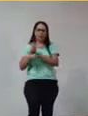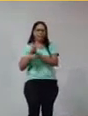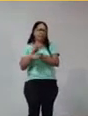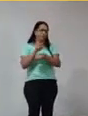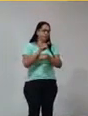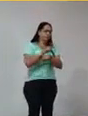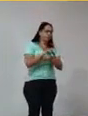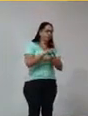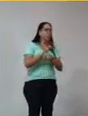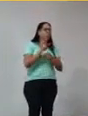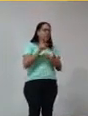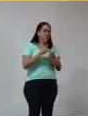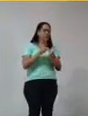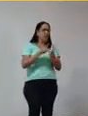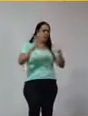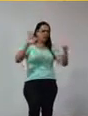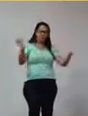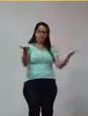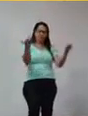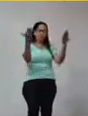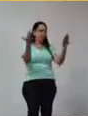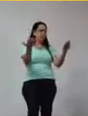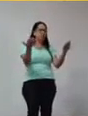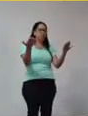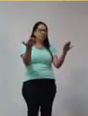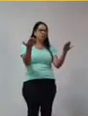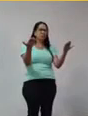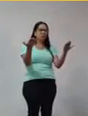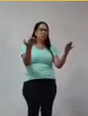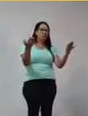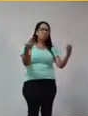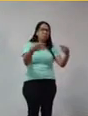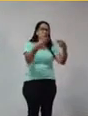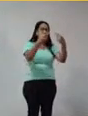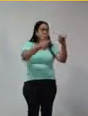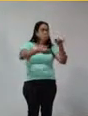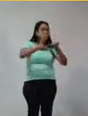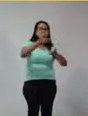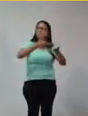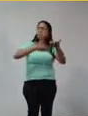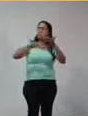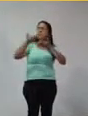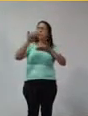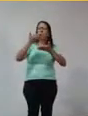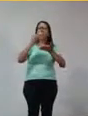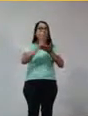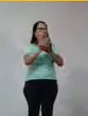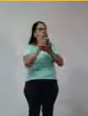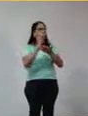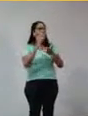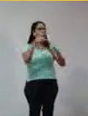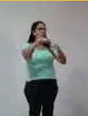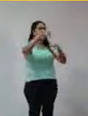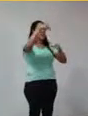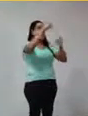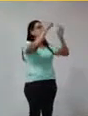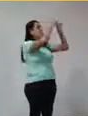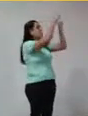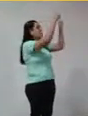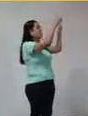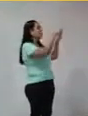similaridades entre a arte e obras de arte com imagens